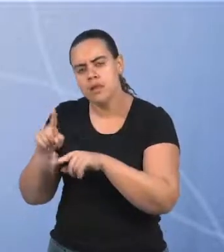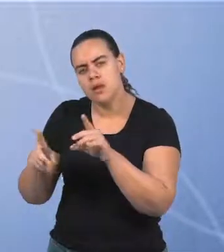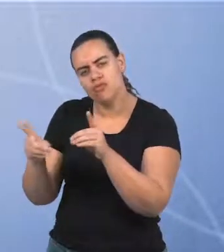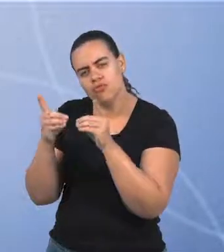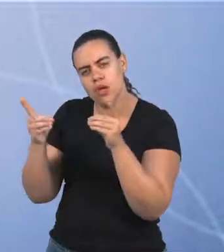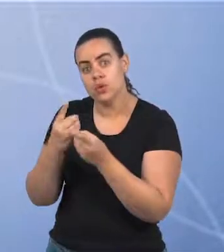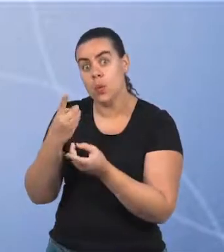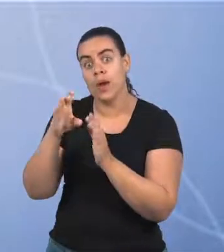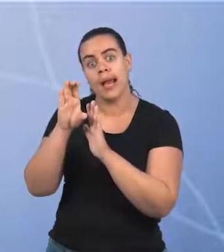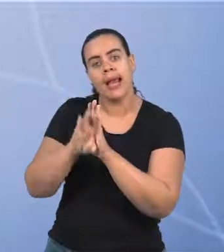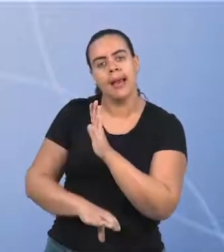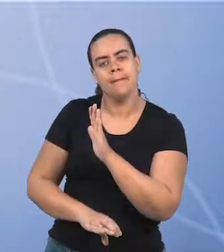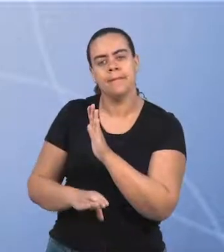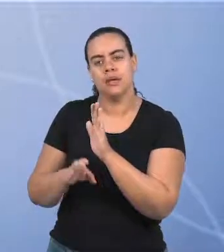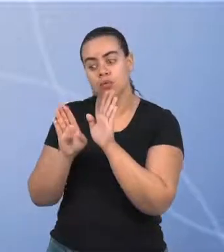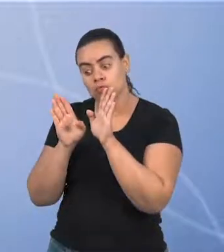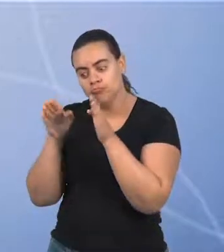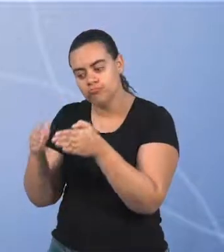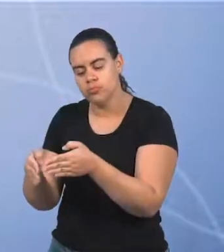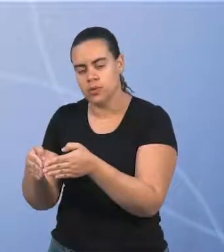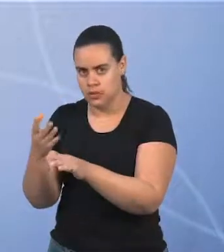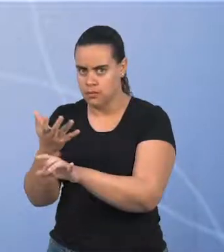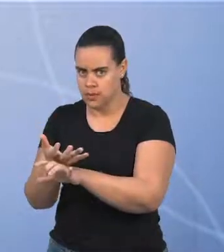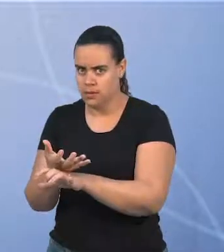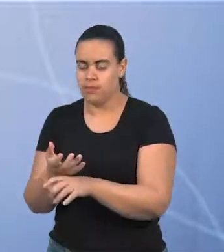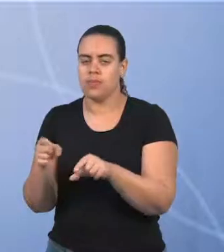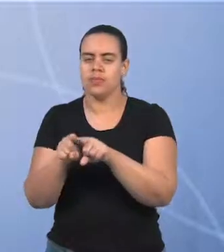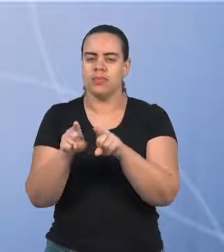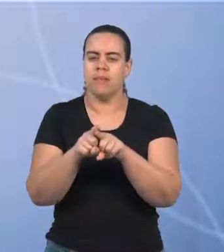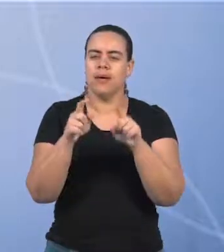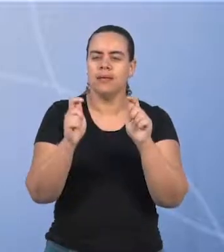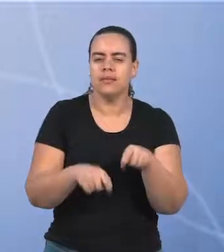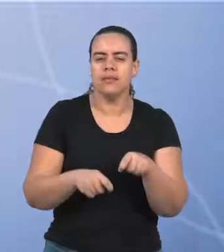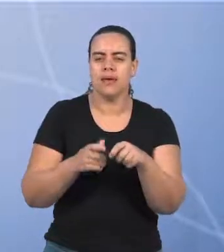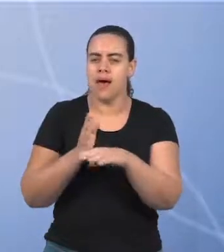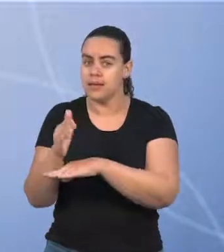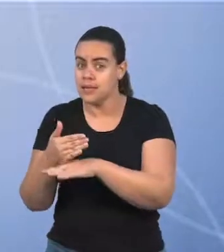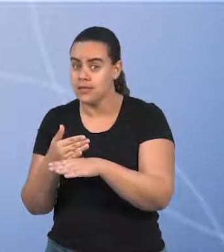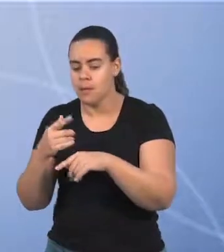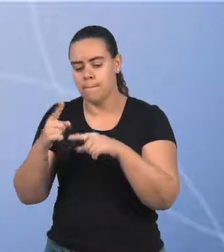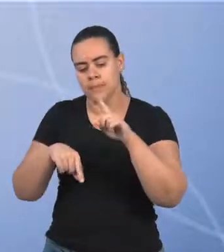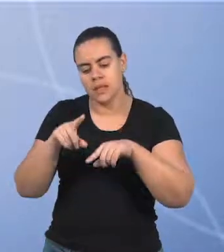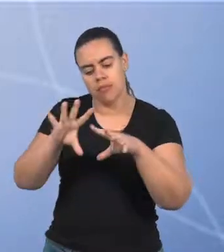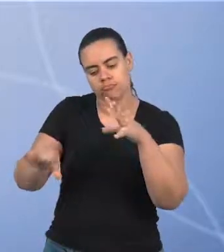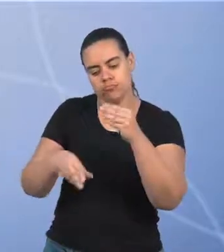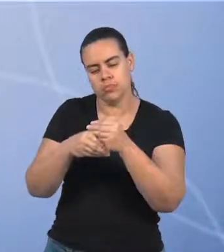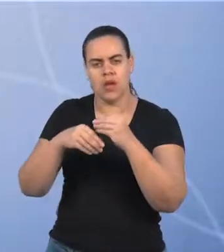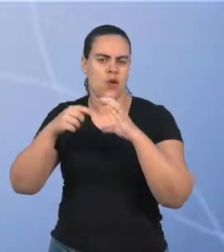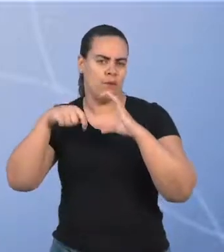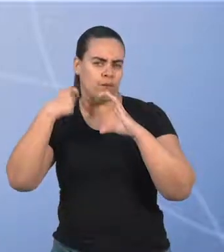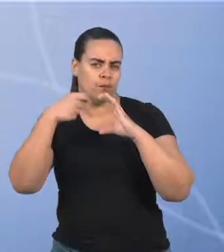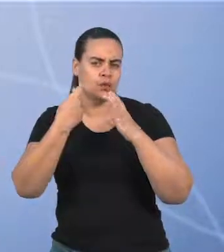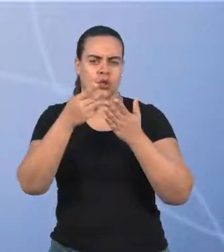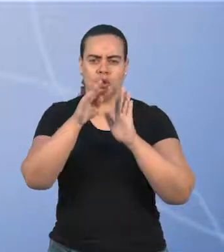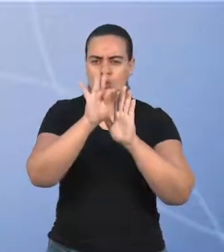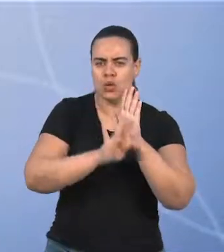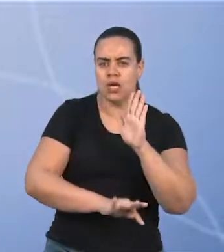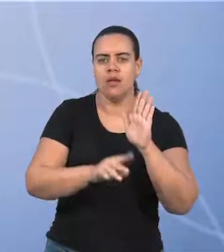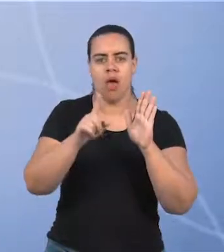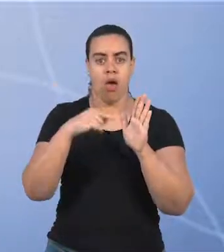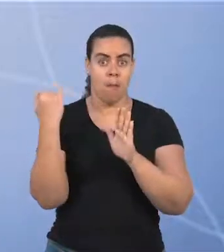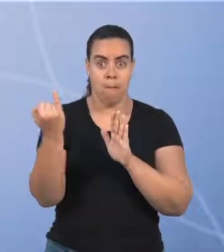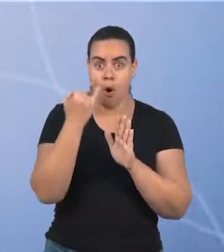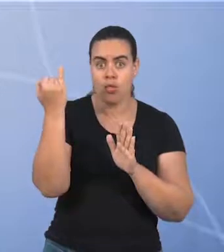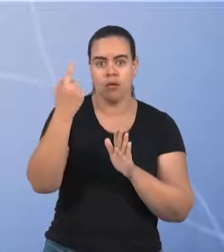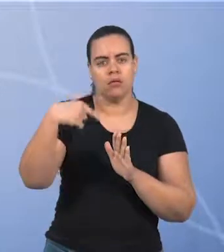será um capítulo referente a esse componente. Também terão acesso a materiais complementares como vídeos e textos que serão muito importantes